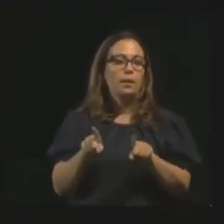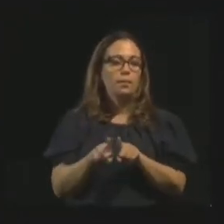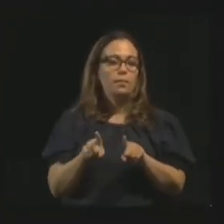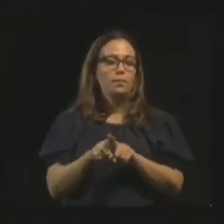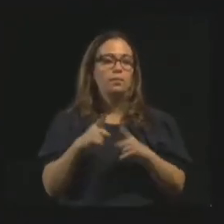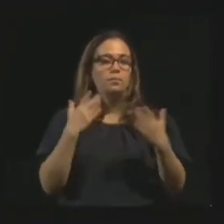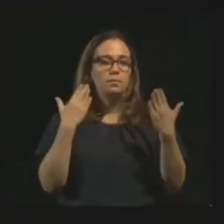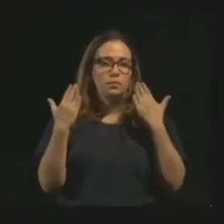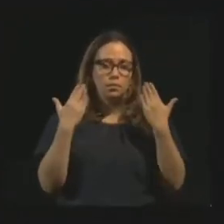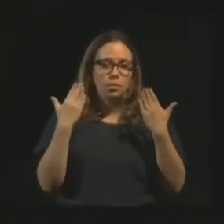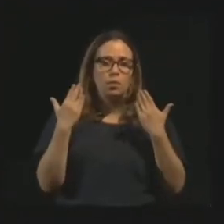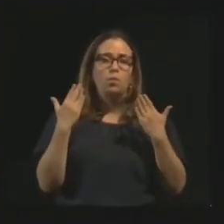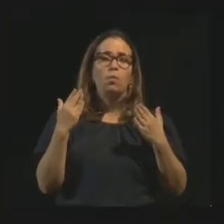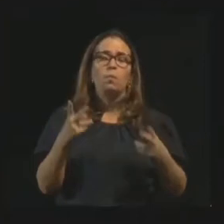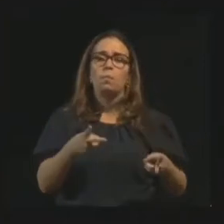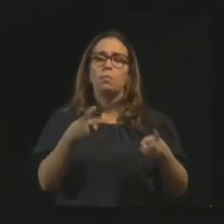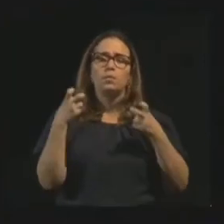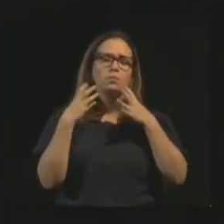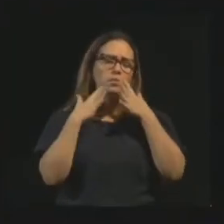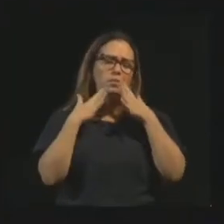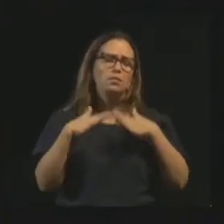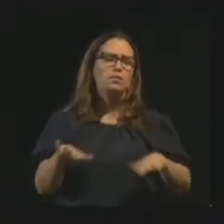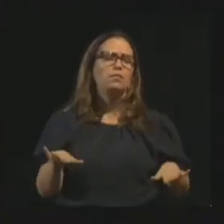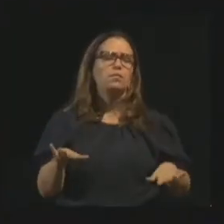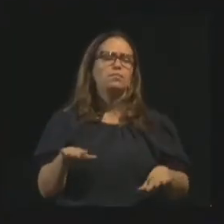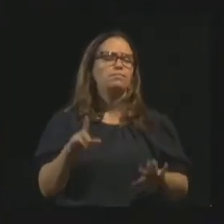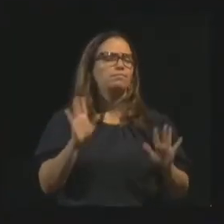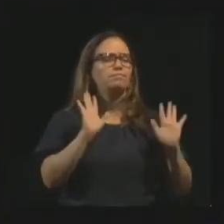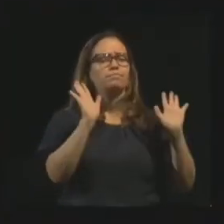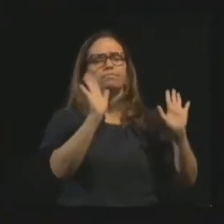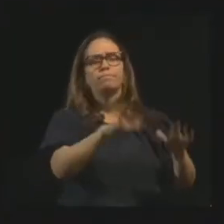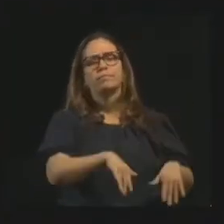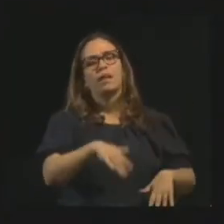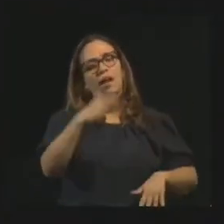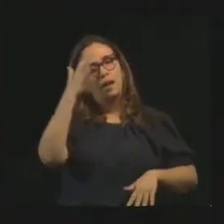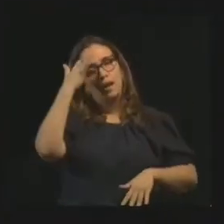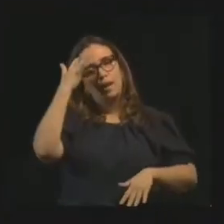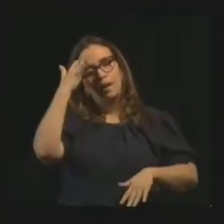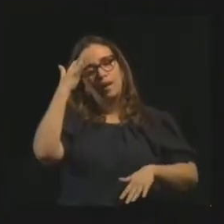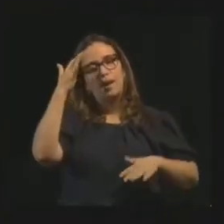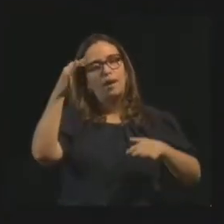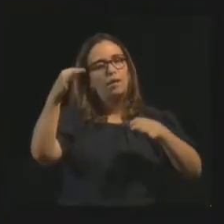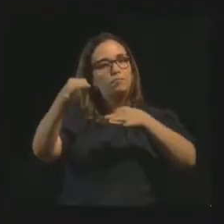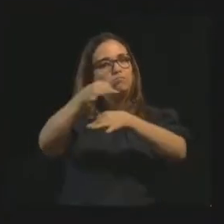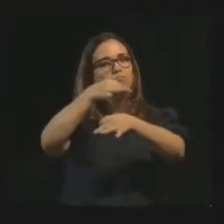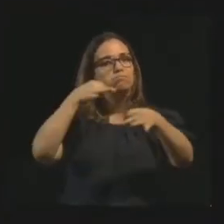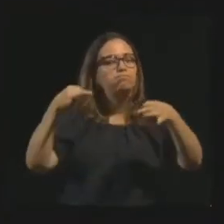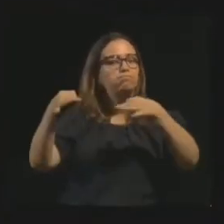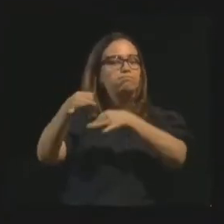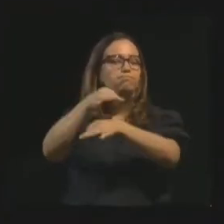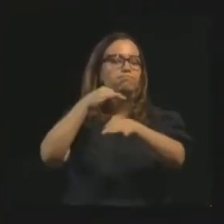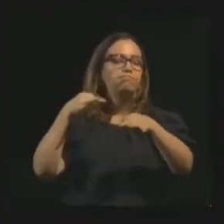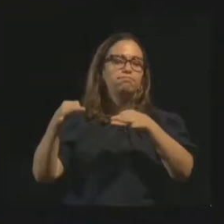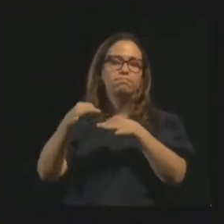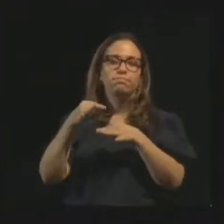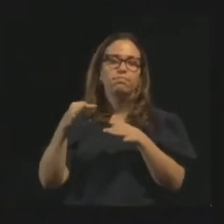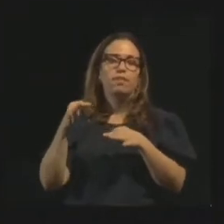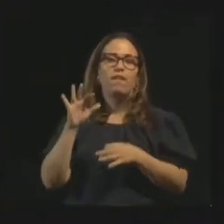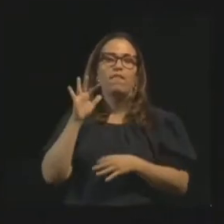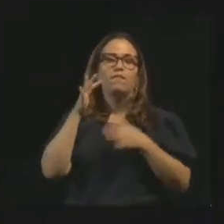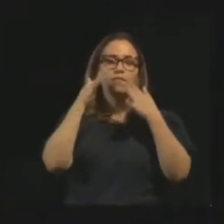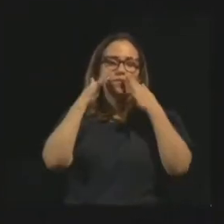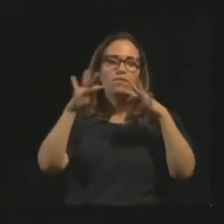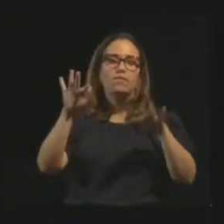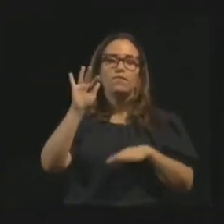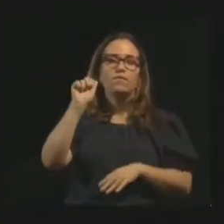percebem que isso é tão natural que dizem, não, isso é da elaboração da fantasia das crianças, porque é muito comum. Porque